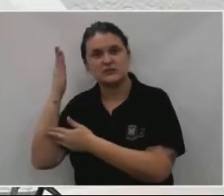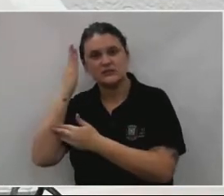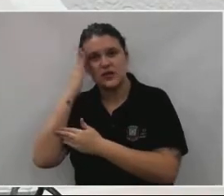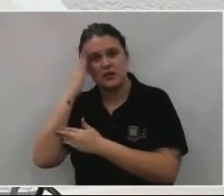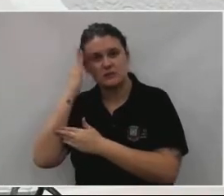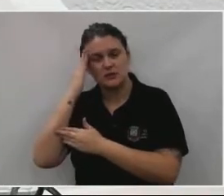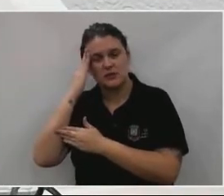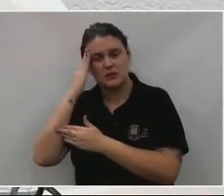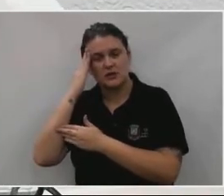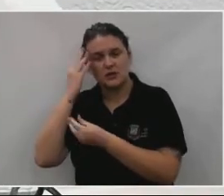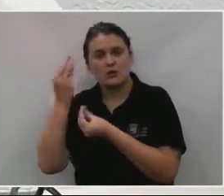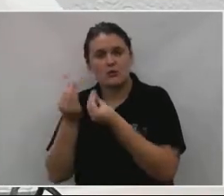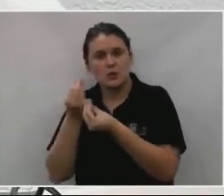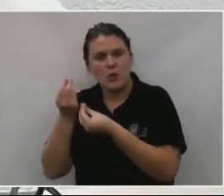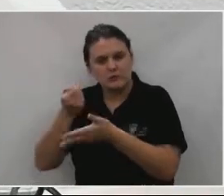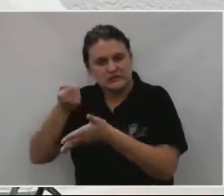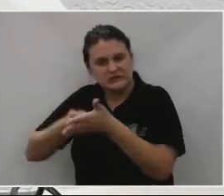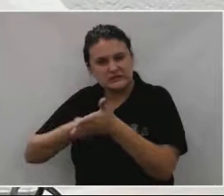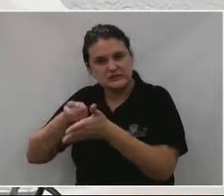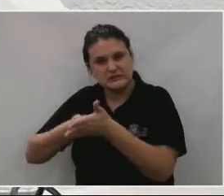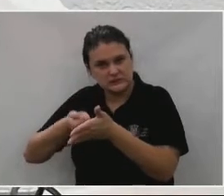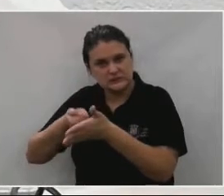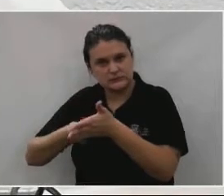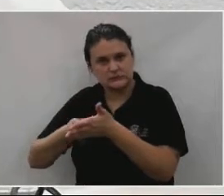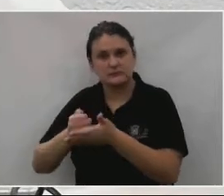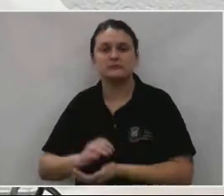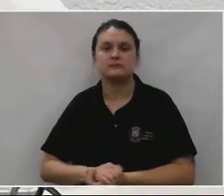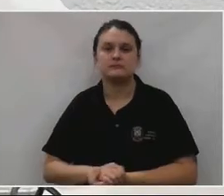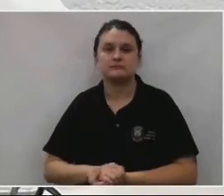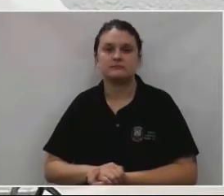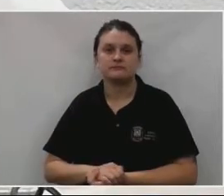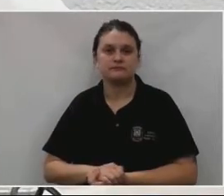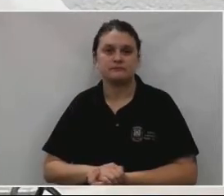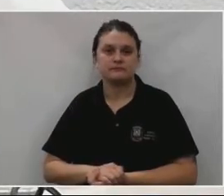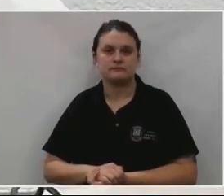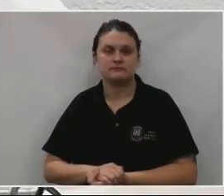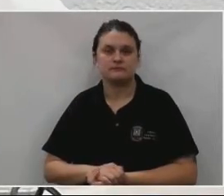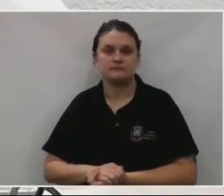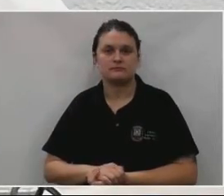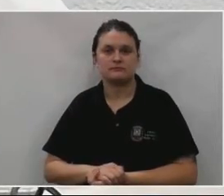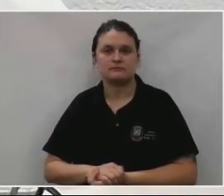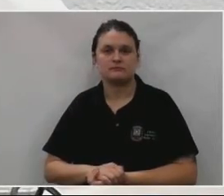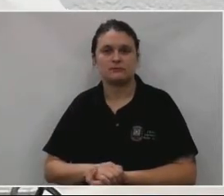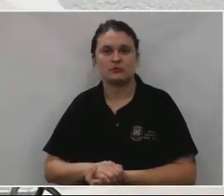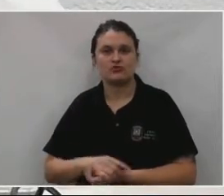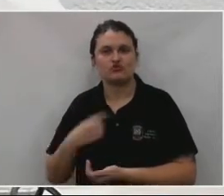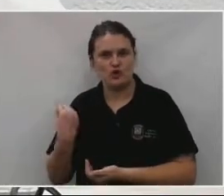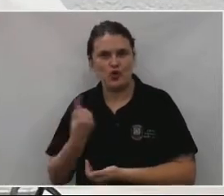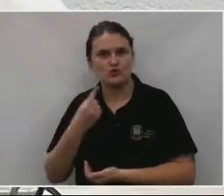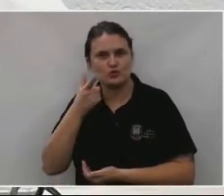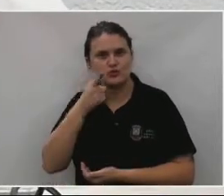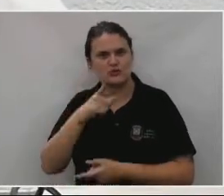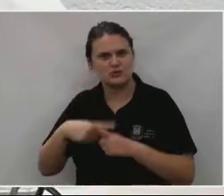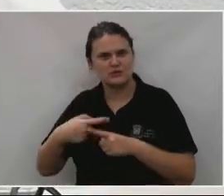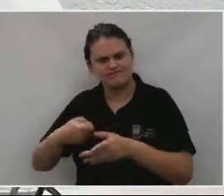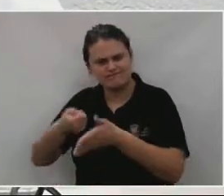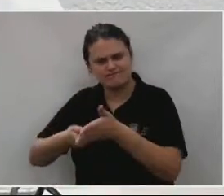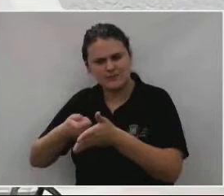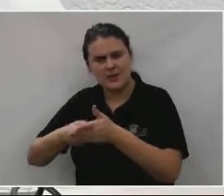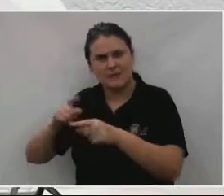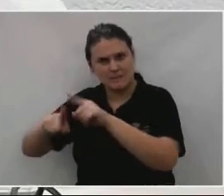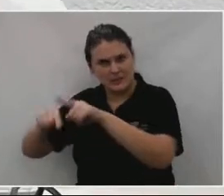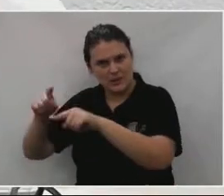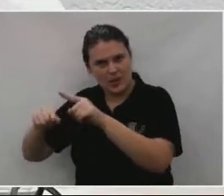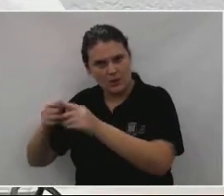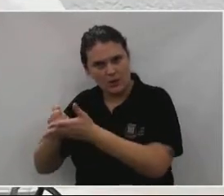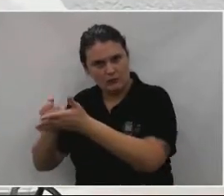como cobrar, isso é reflexo de cobrança. O material foi levado lá